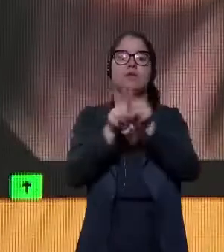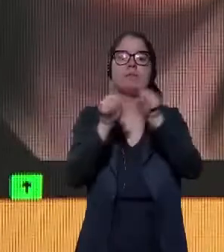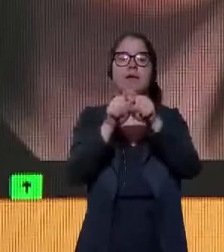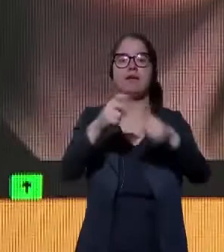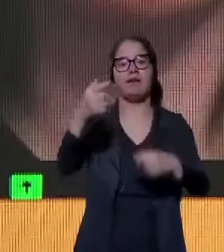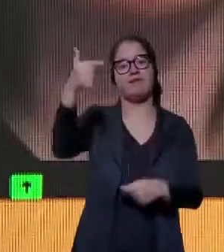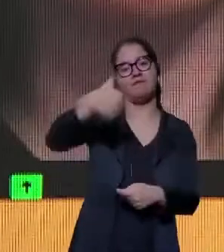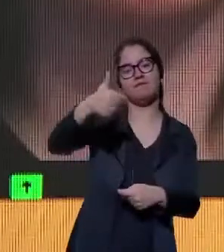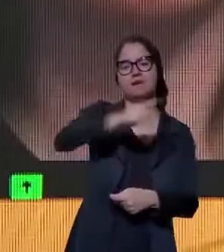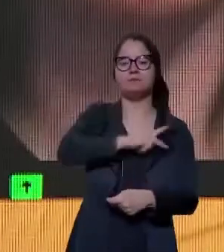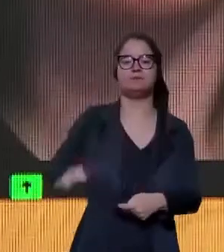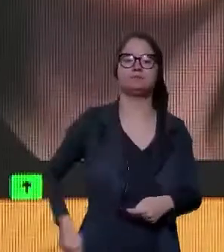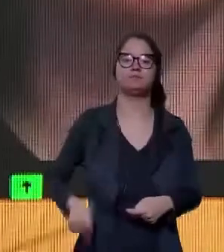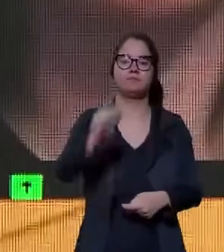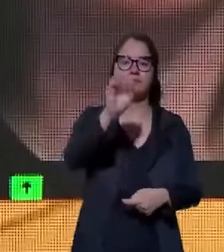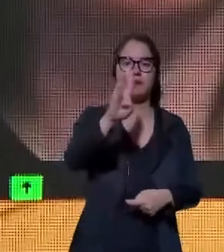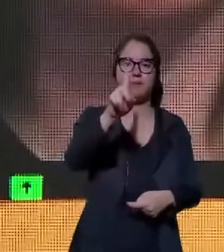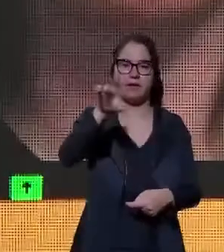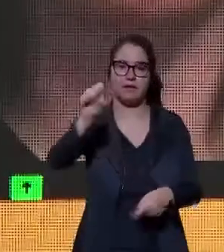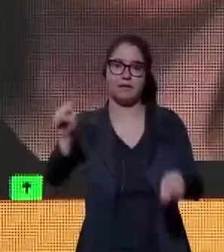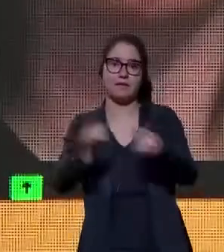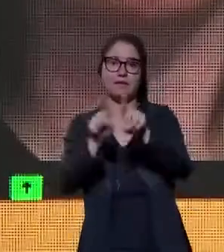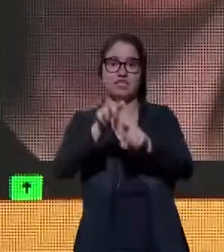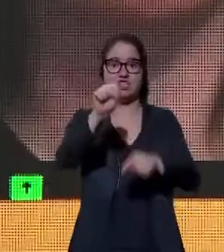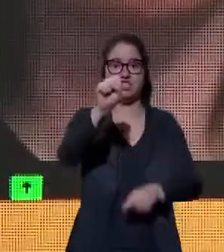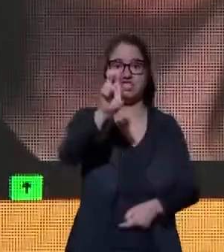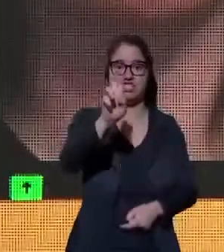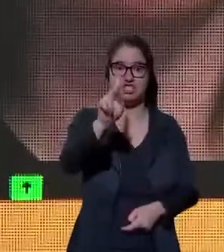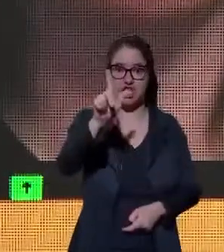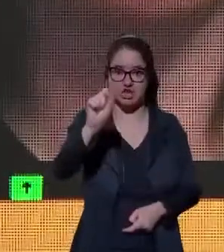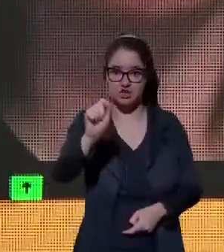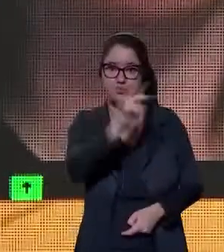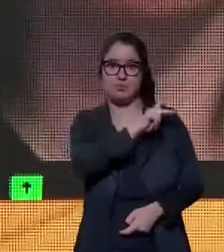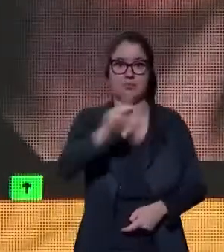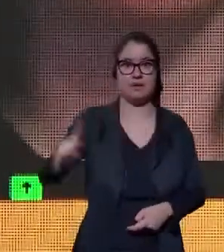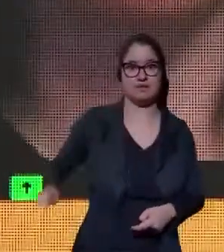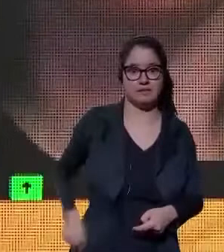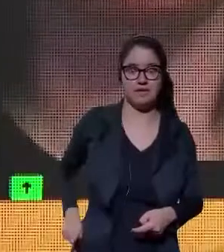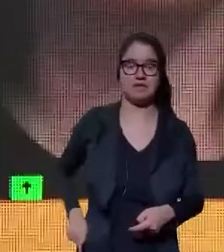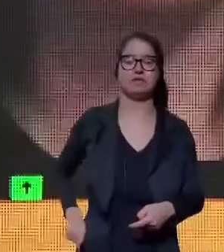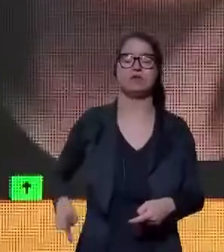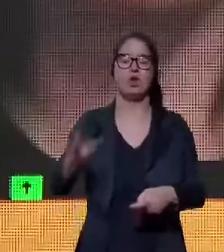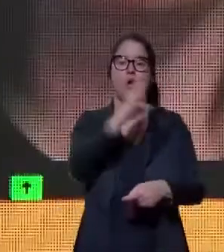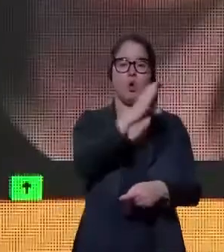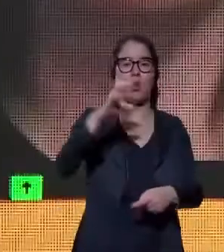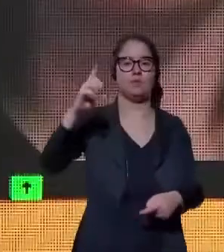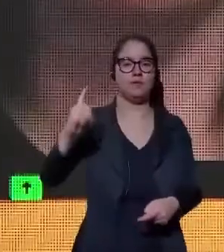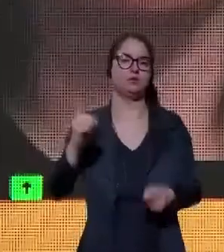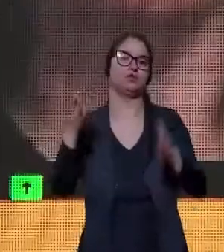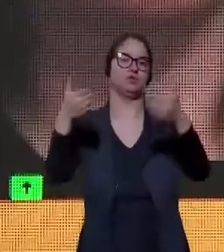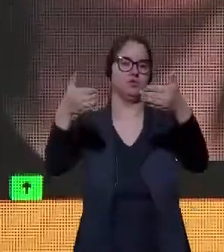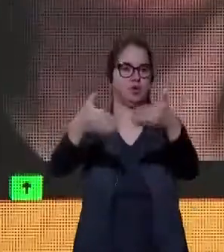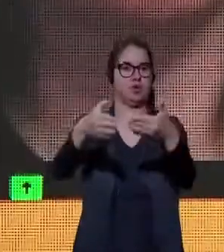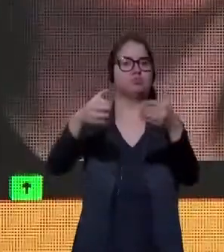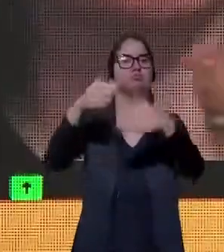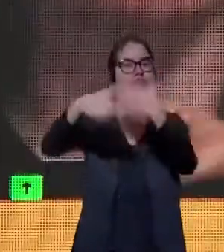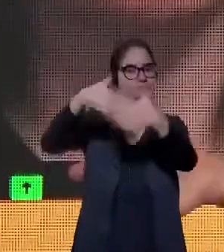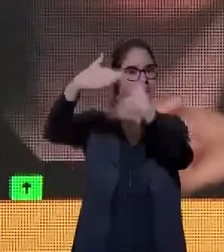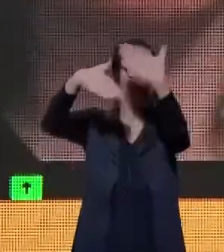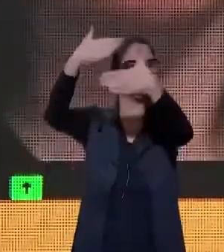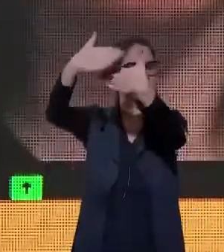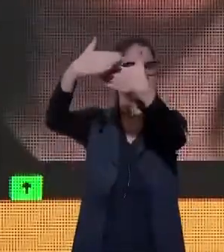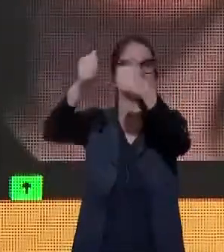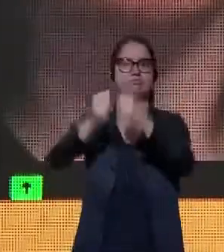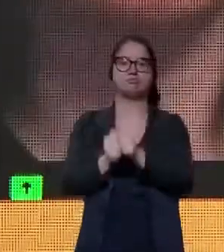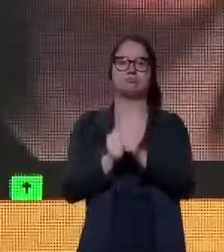ABDE e Sérgio Gusmão Sushodowski, presidente da Desenvolve-SP e coordenador deste Fórum de Desenvolvimento. Convidamos os